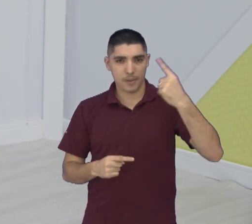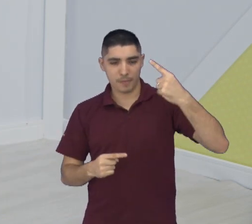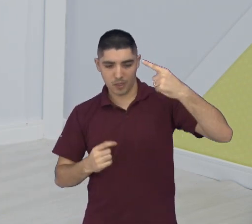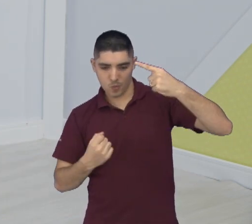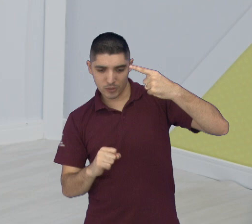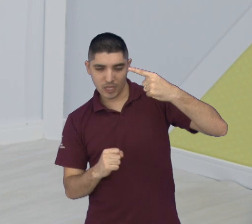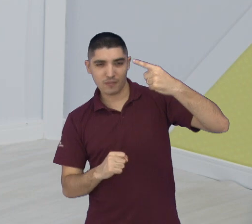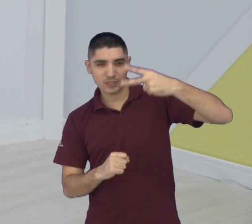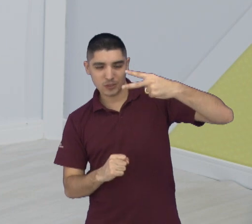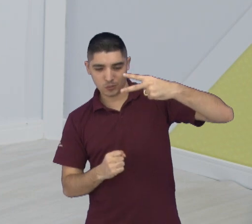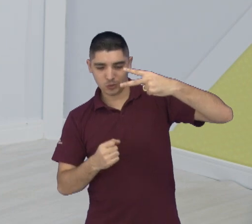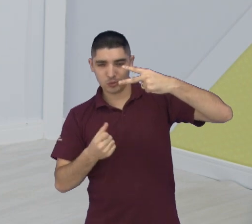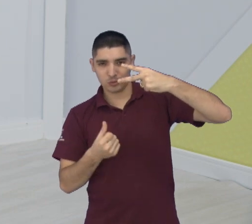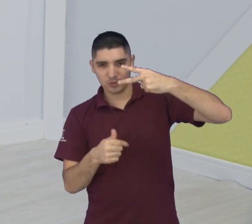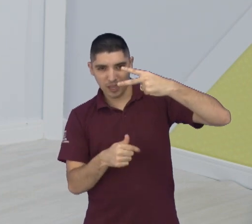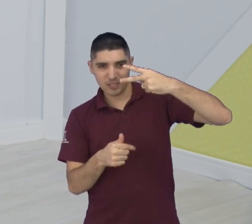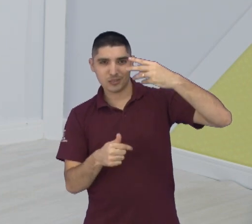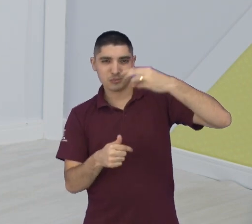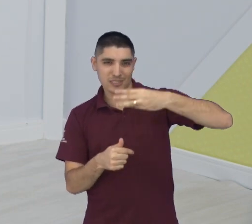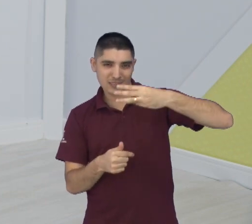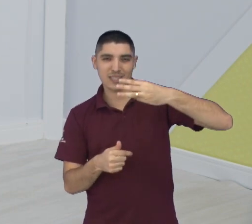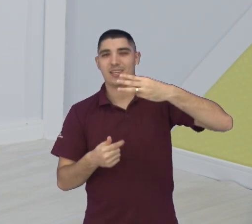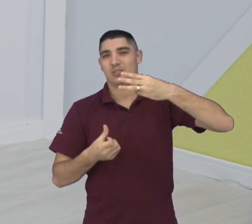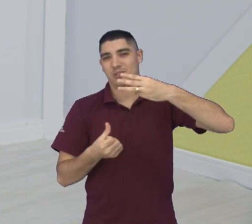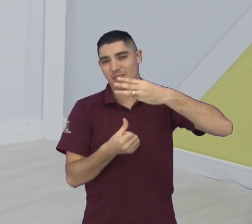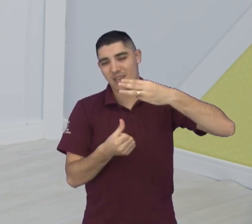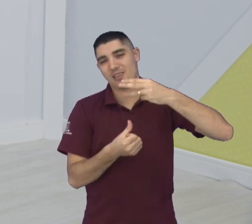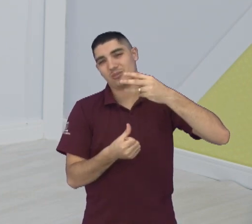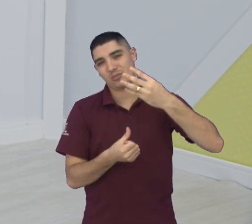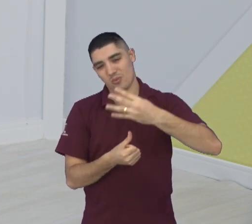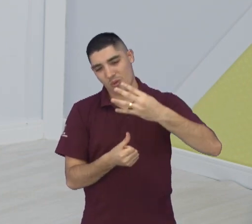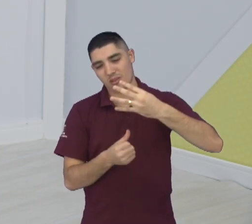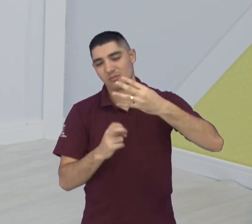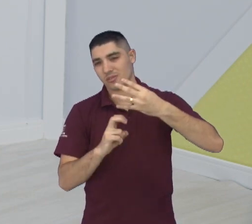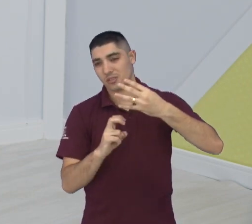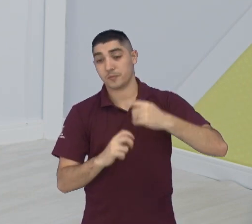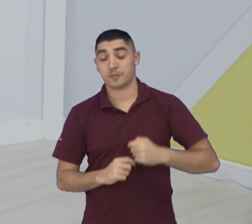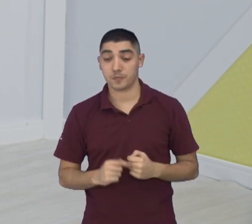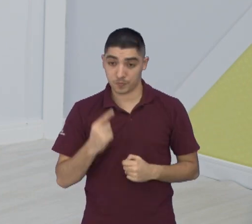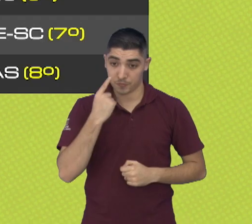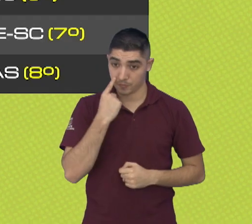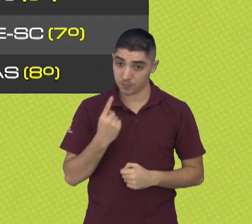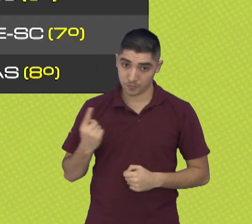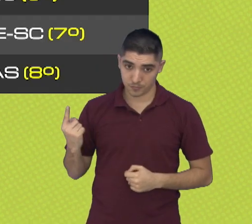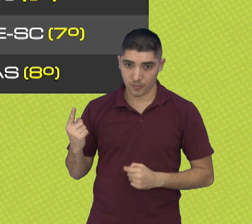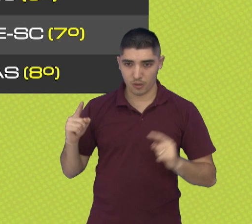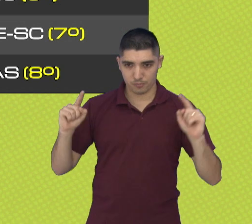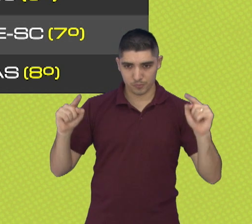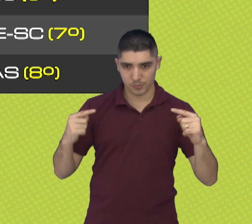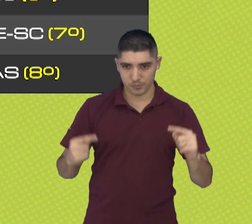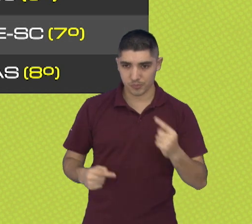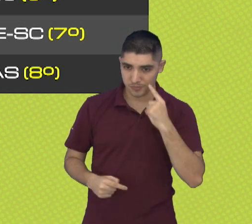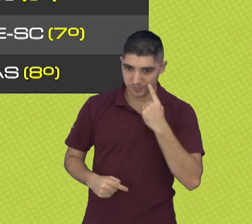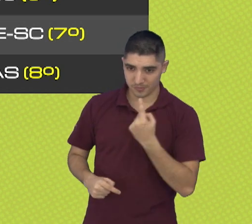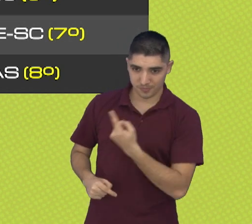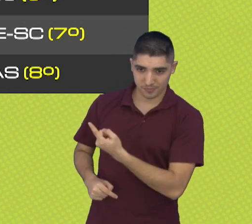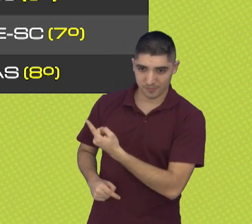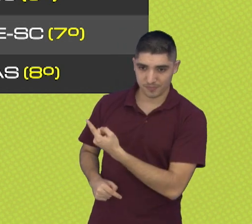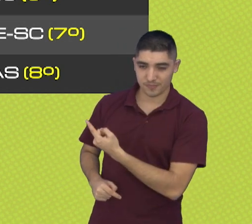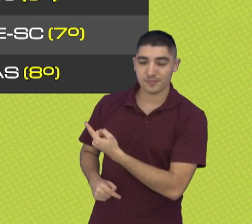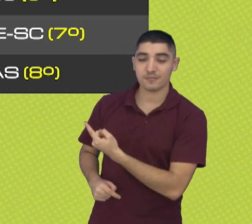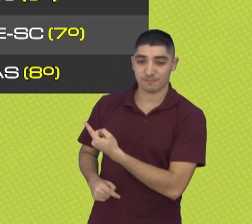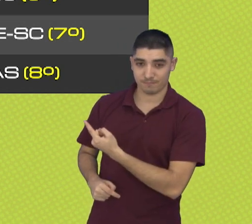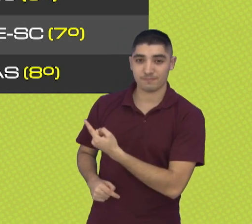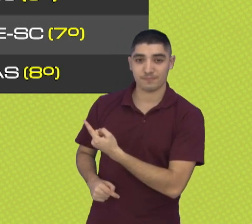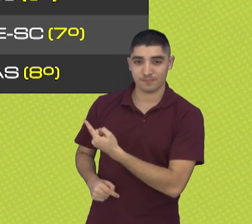sucessivamente. Olha só, os confrontos, como eu disse, é o primeiro contra o oitavo, o segundo contra o sétimo e assim sucessivamente,